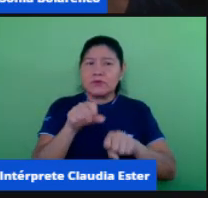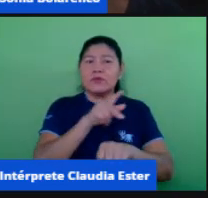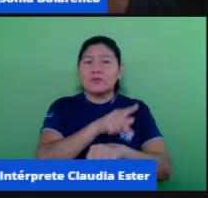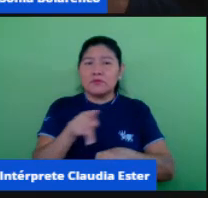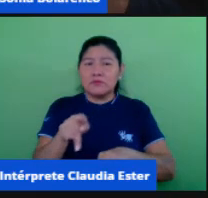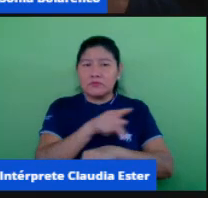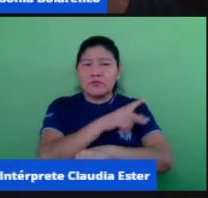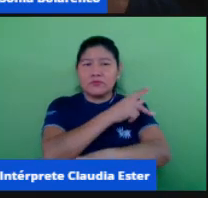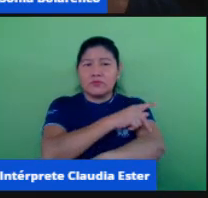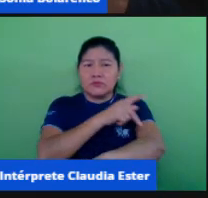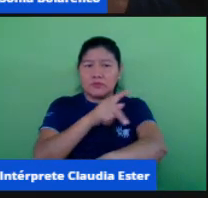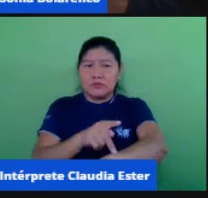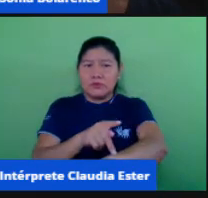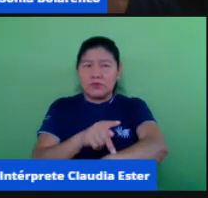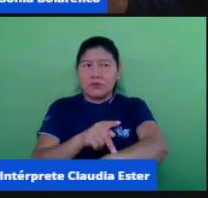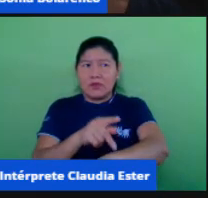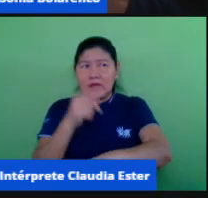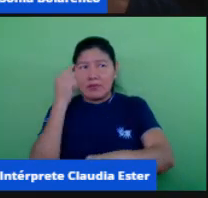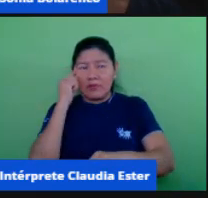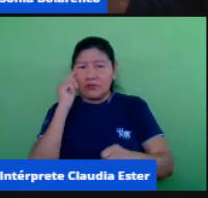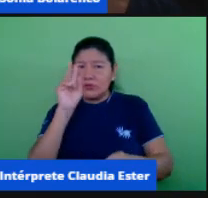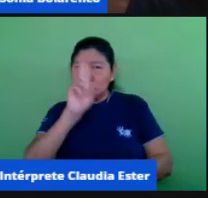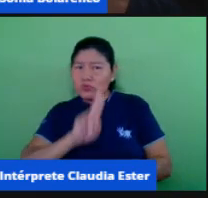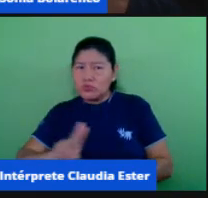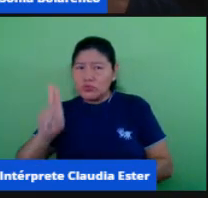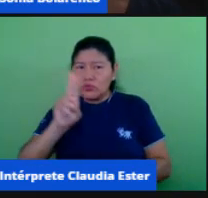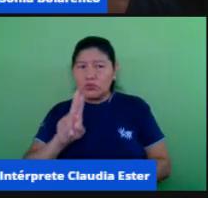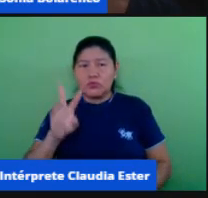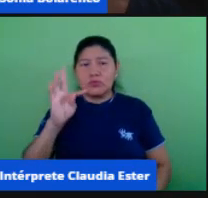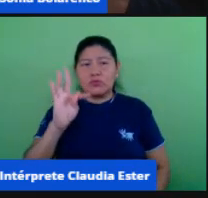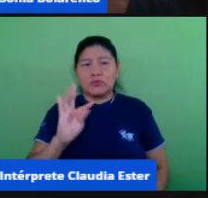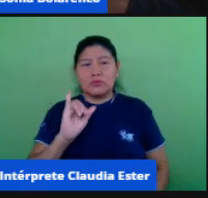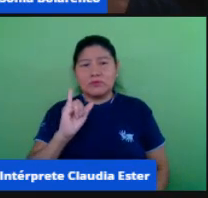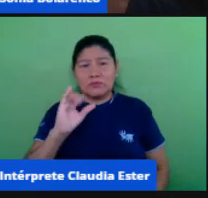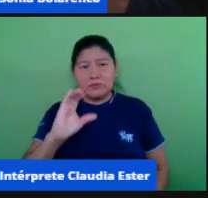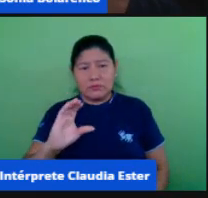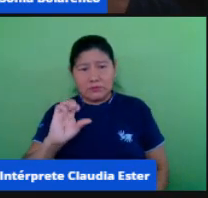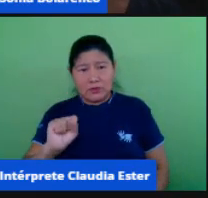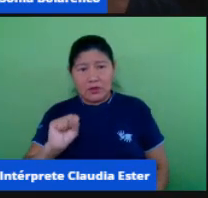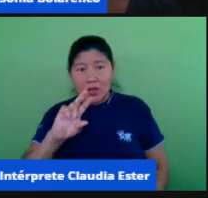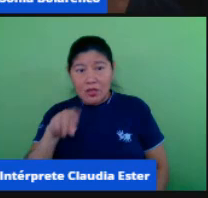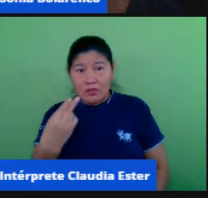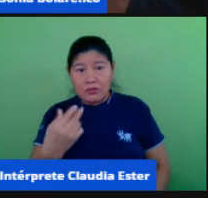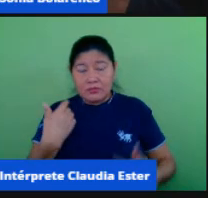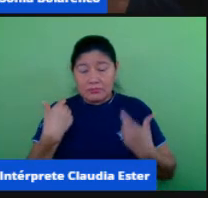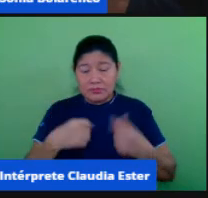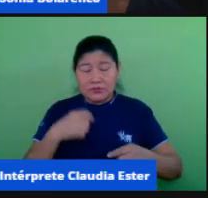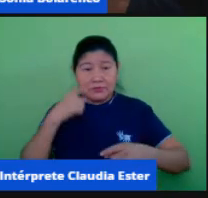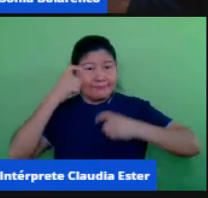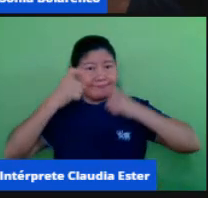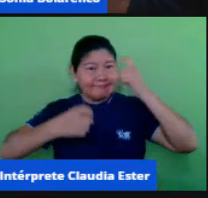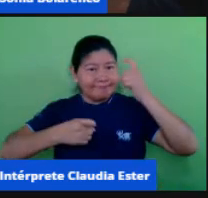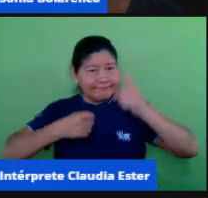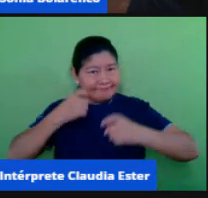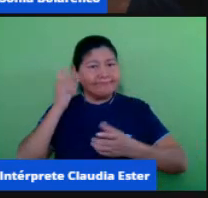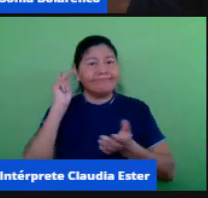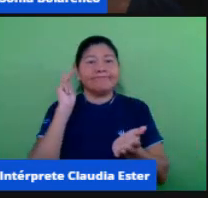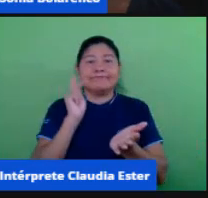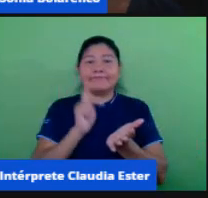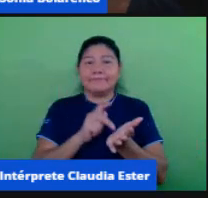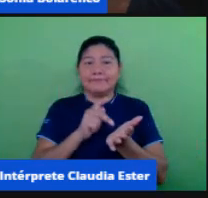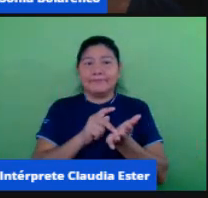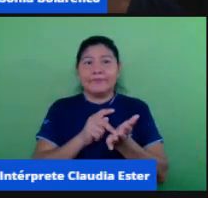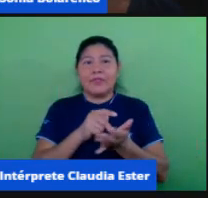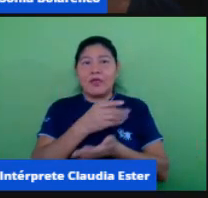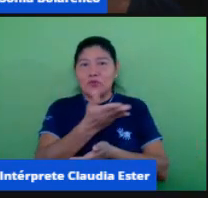nós temos que nos preocuparmos cada um e é uma preocupação aqui de